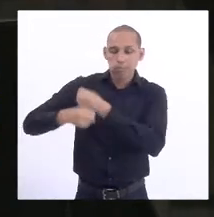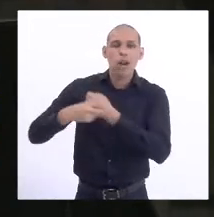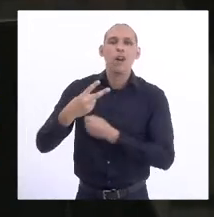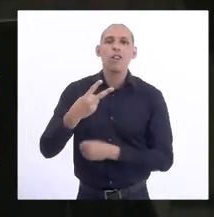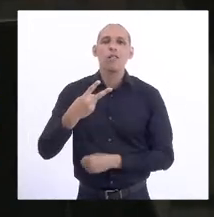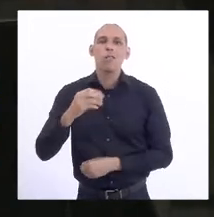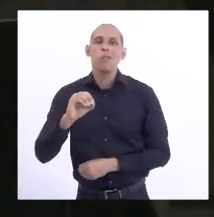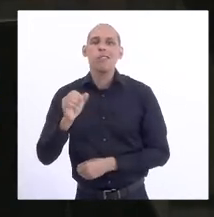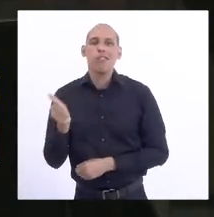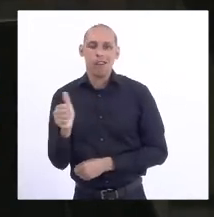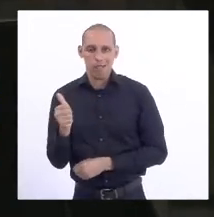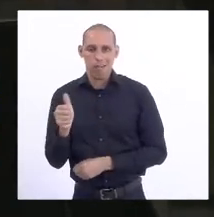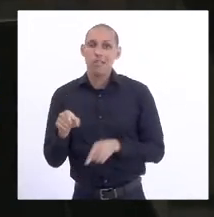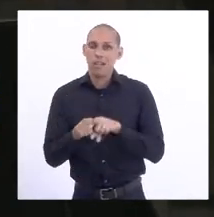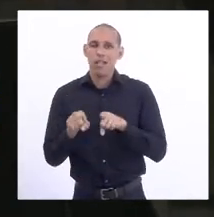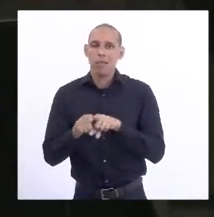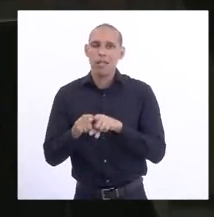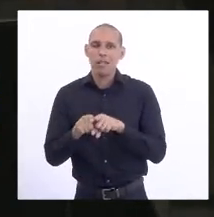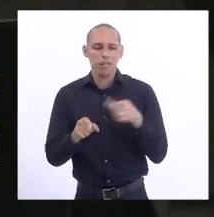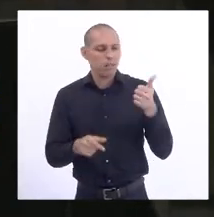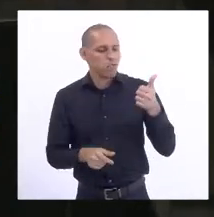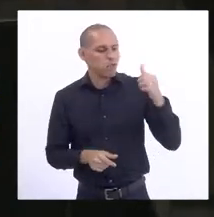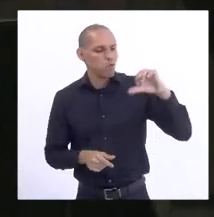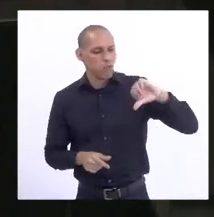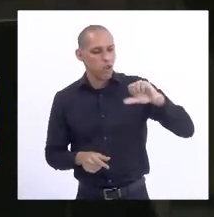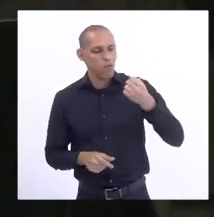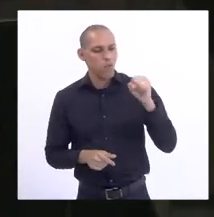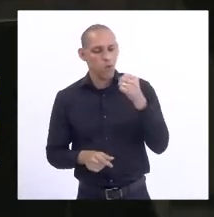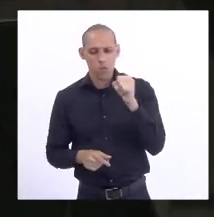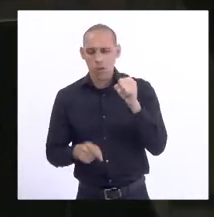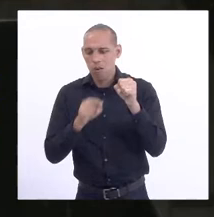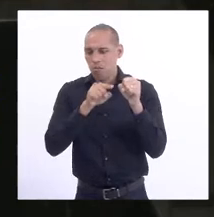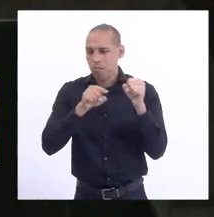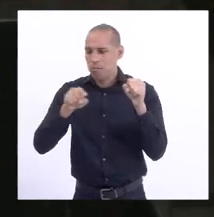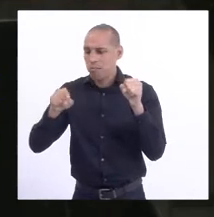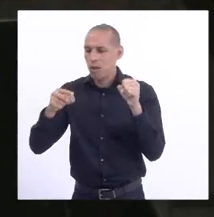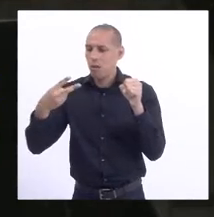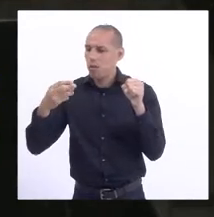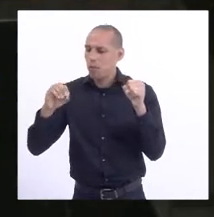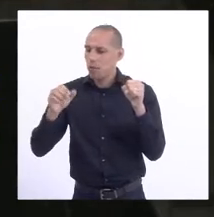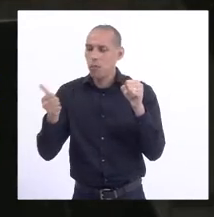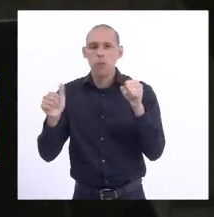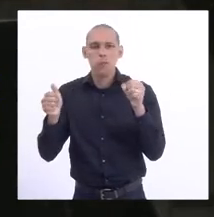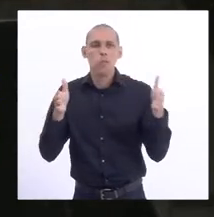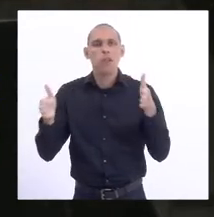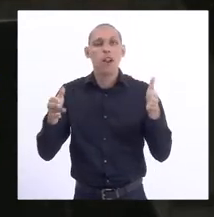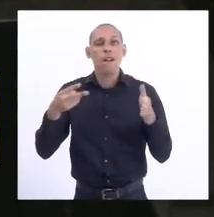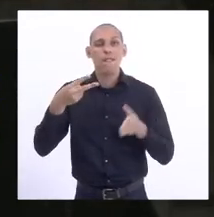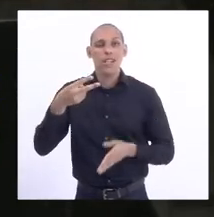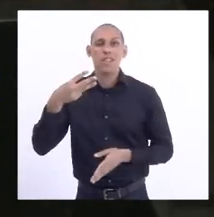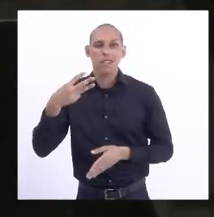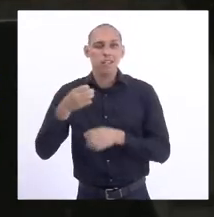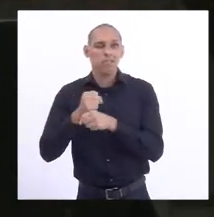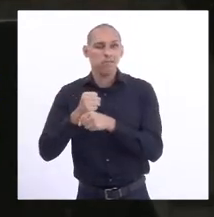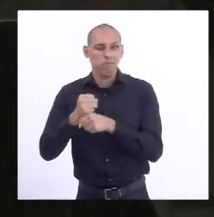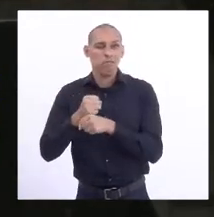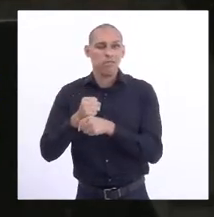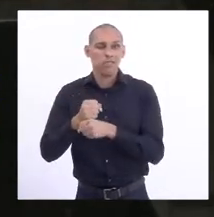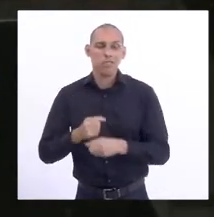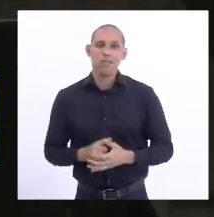2011 para 88, deputado Jari, são 23 anos, 23 anos.